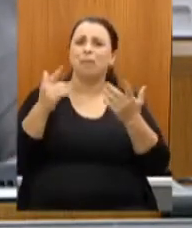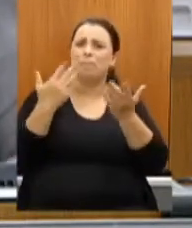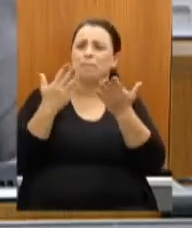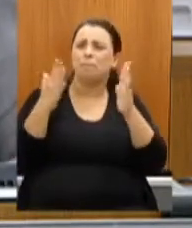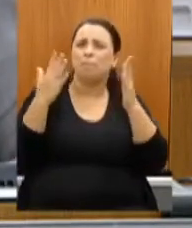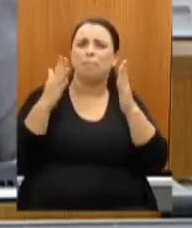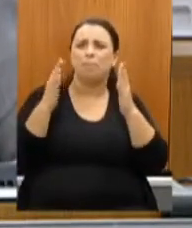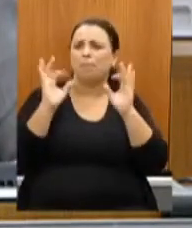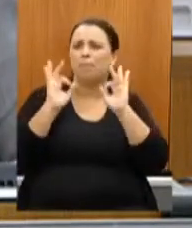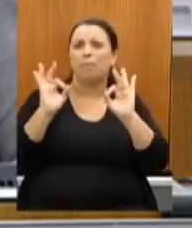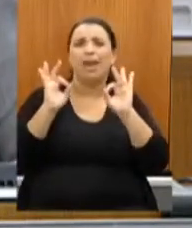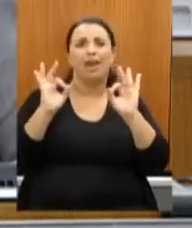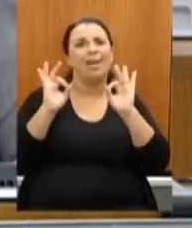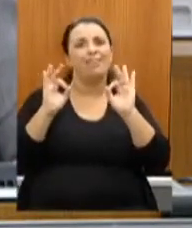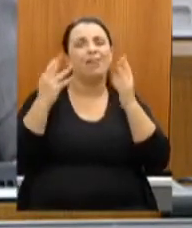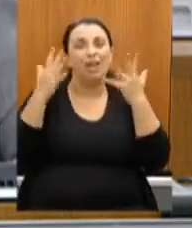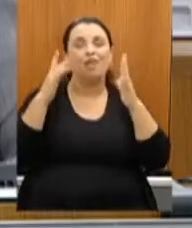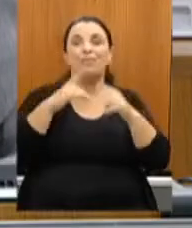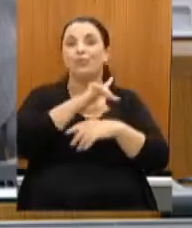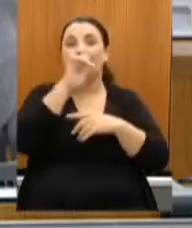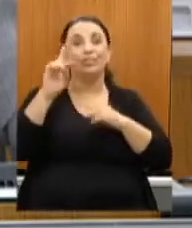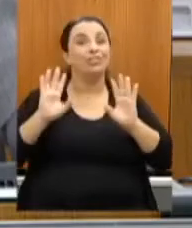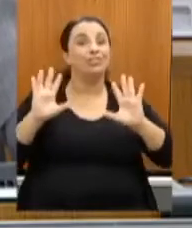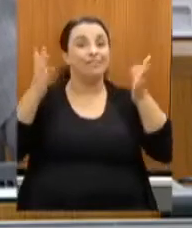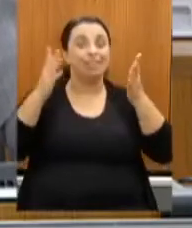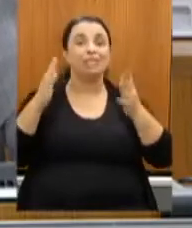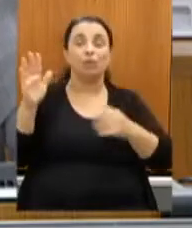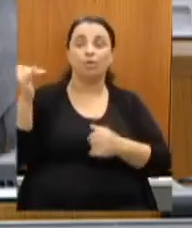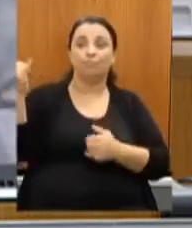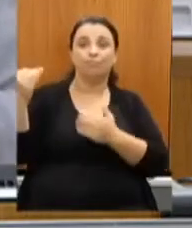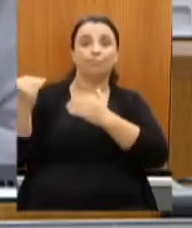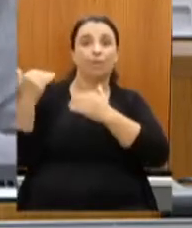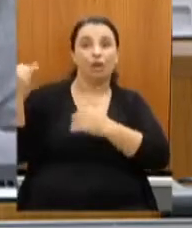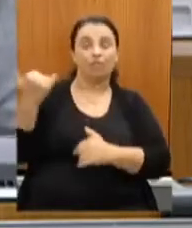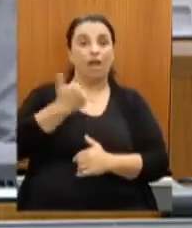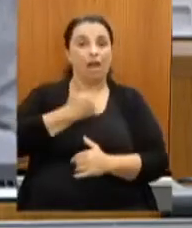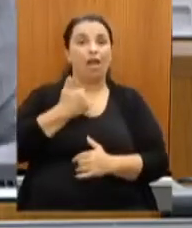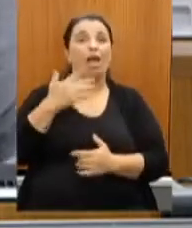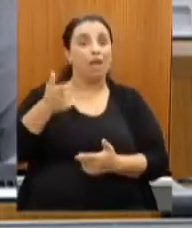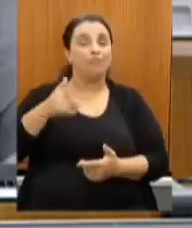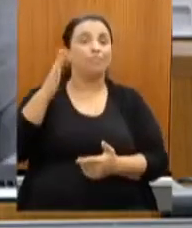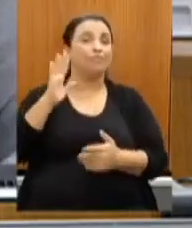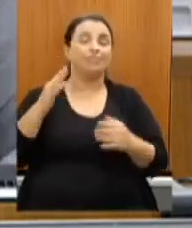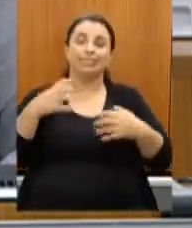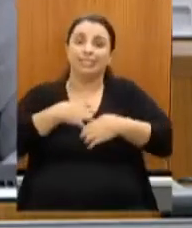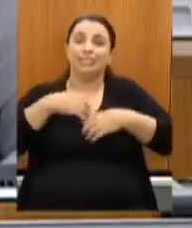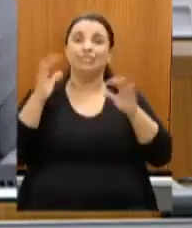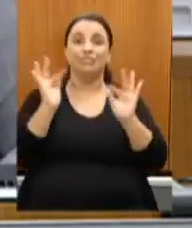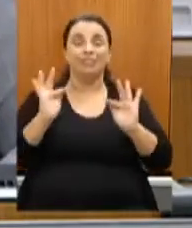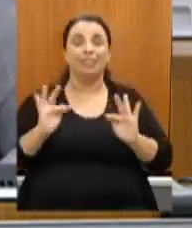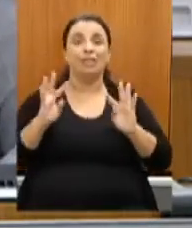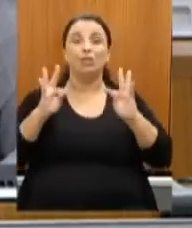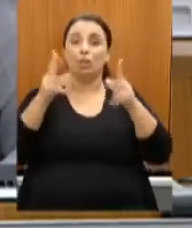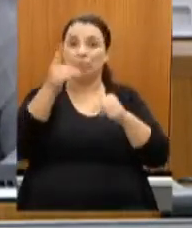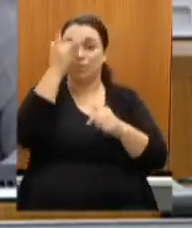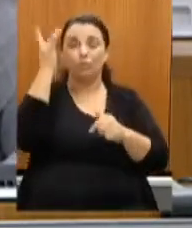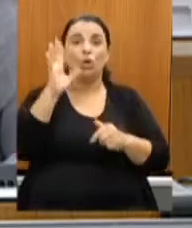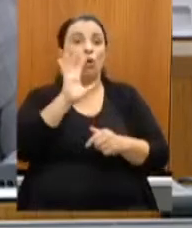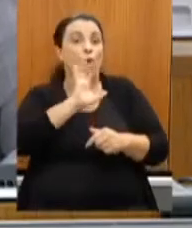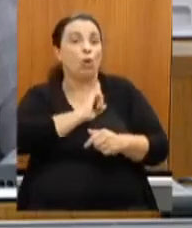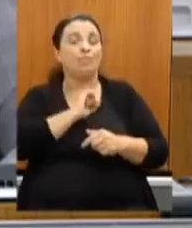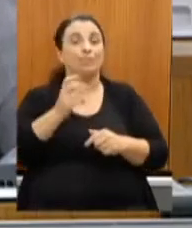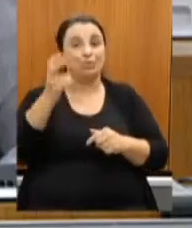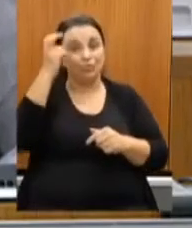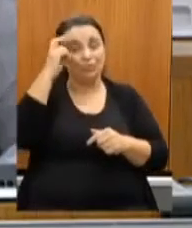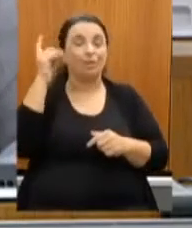quando eu fiquei sabendo eu fiquei muito feliz e eu acho que todos nós que gostamos do turismo da cultura mineira também parabéns e conte